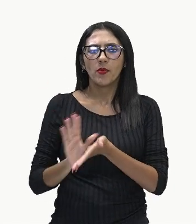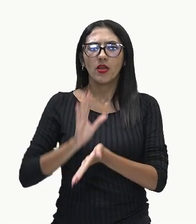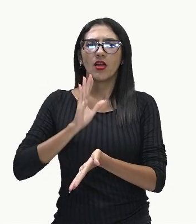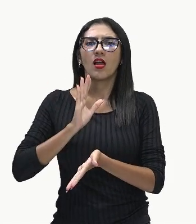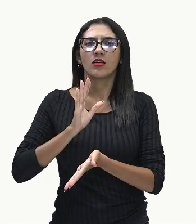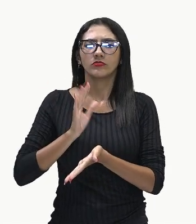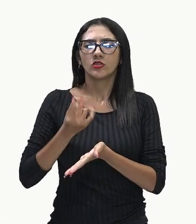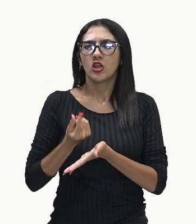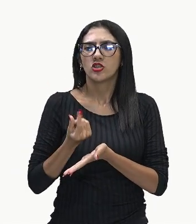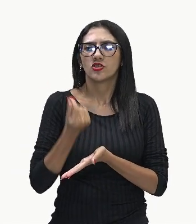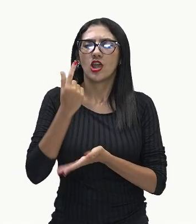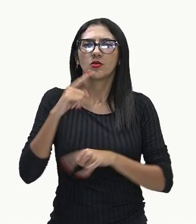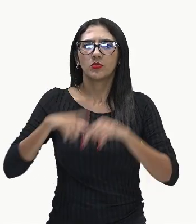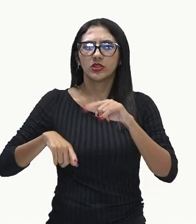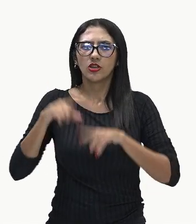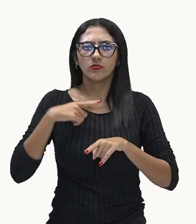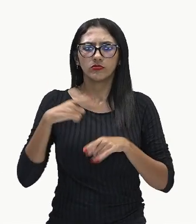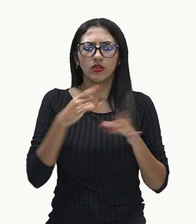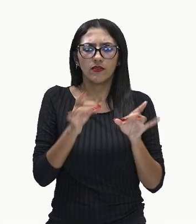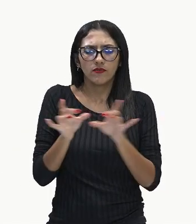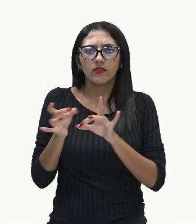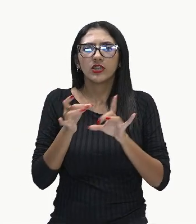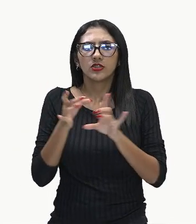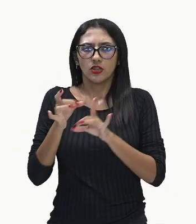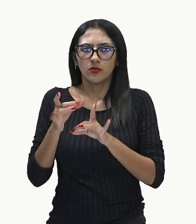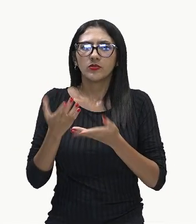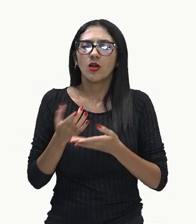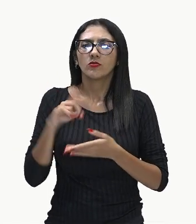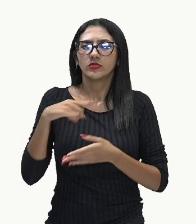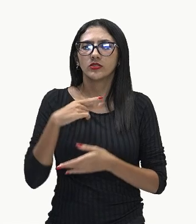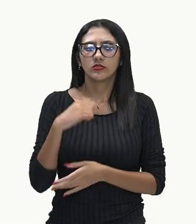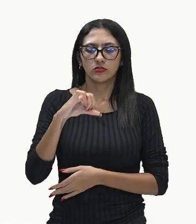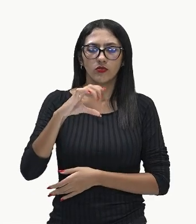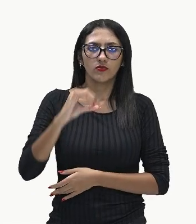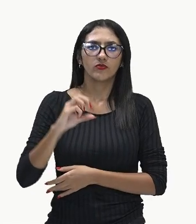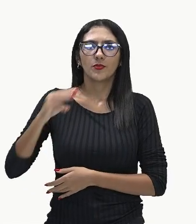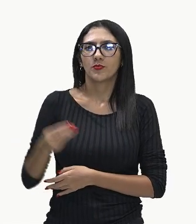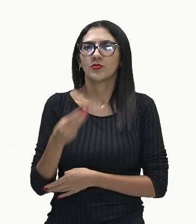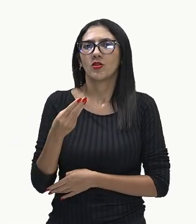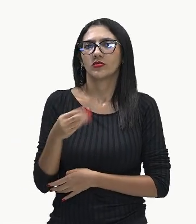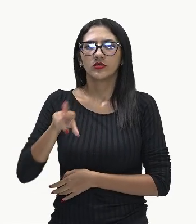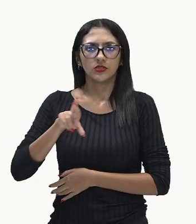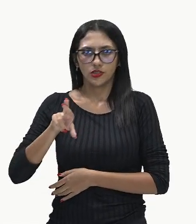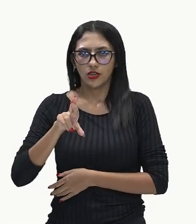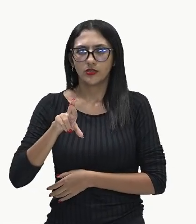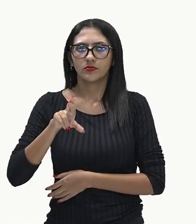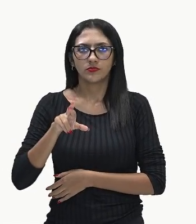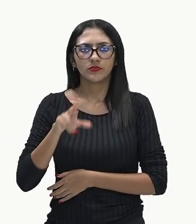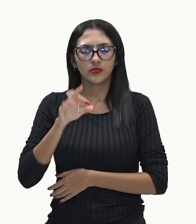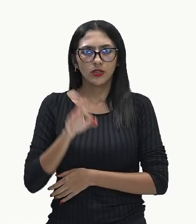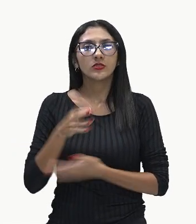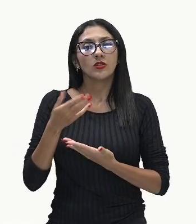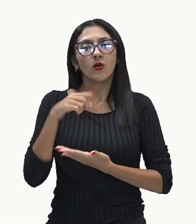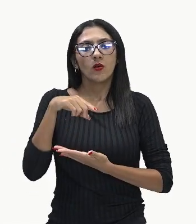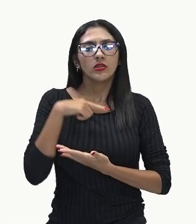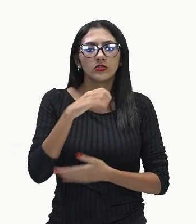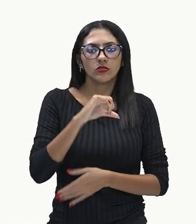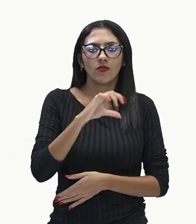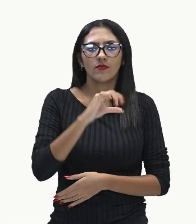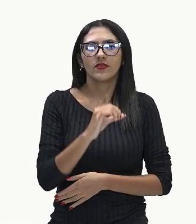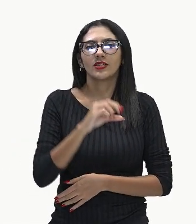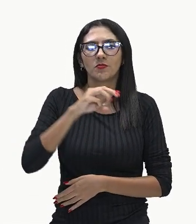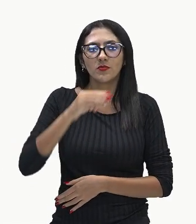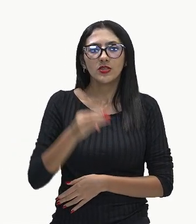das exportações, então foram 90 milhões de reais, certo? Então, esses 90 milhões aqui,